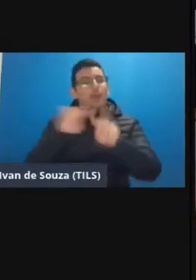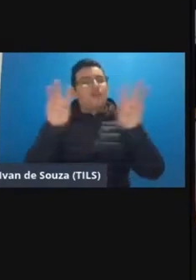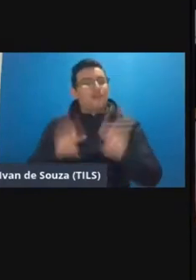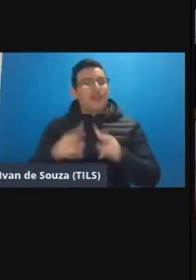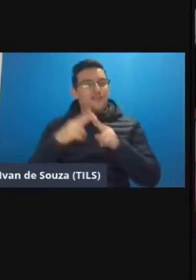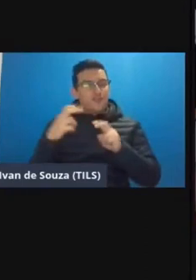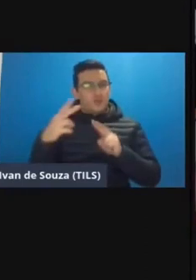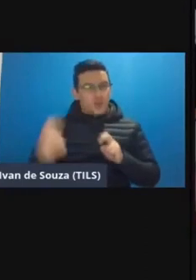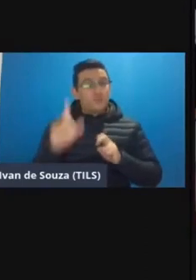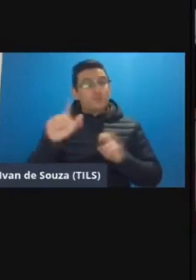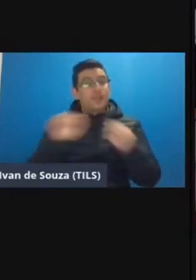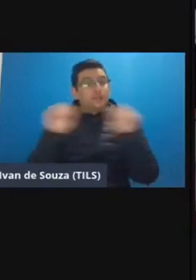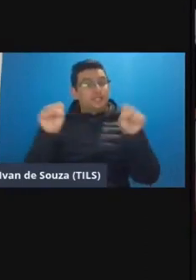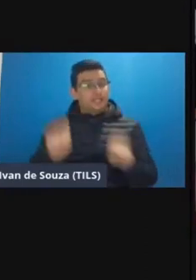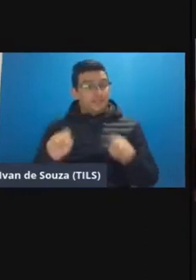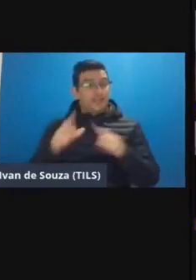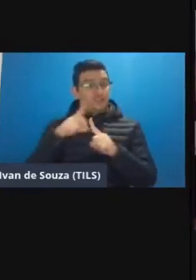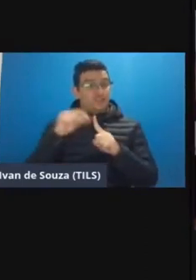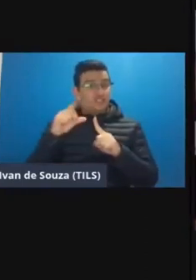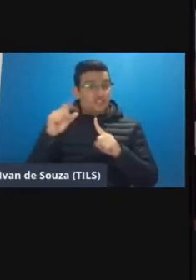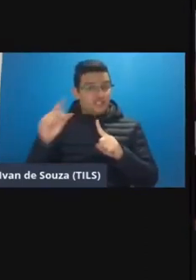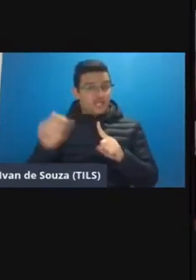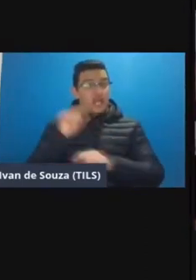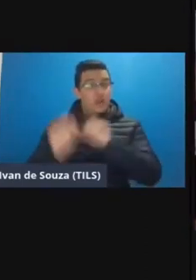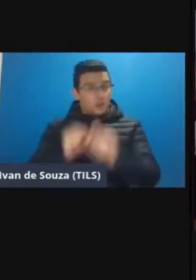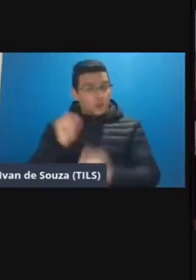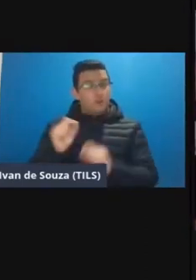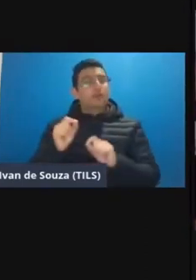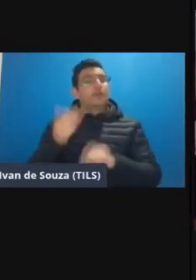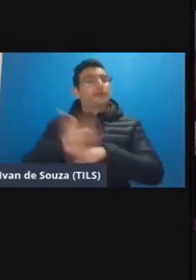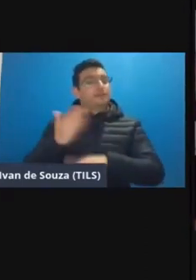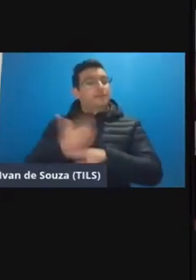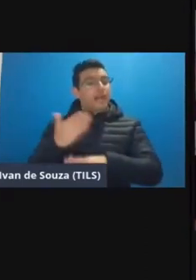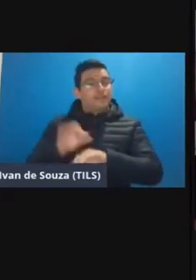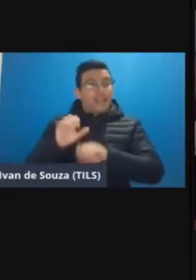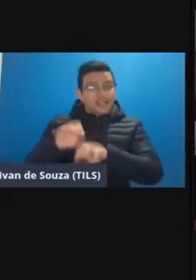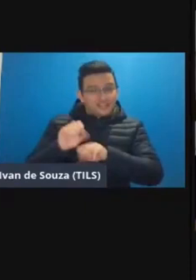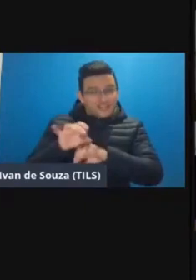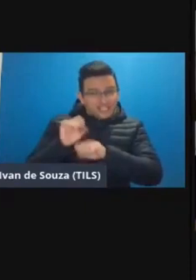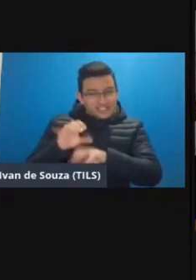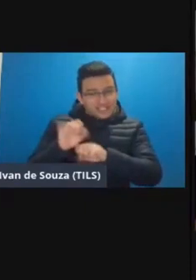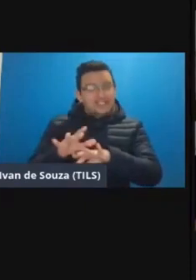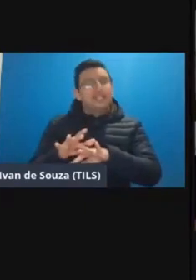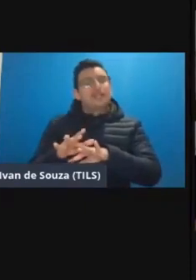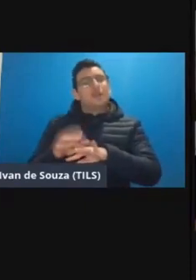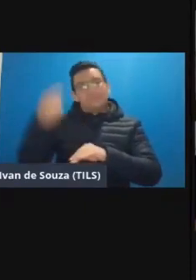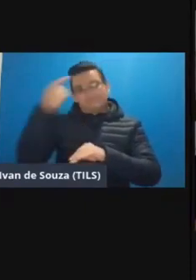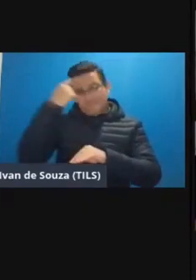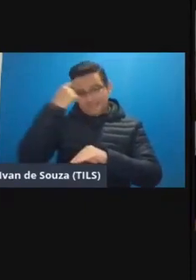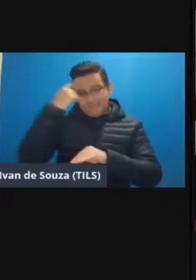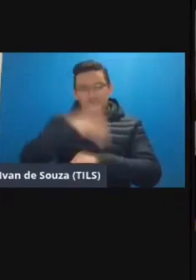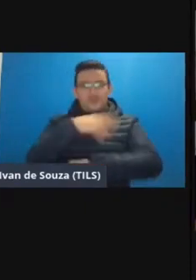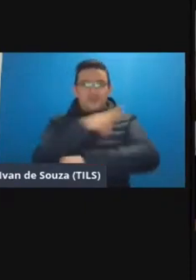uma plataforma digital para né as práticas de ensino Ana é pensado